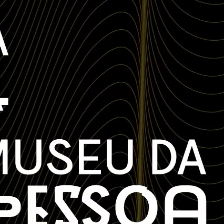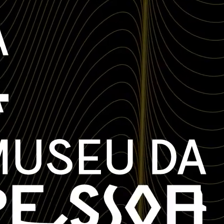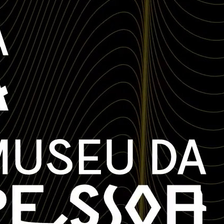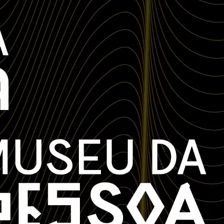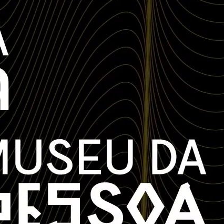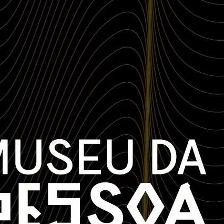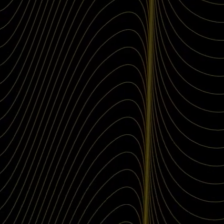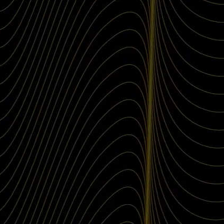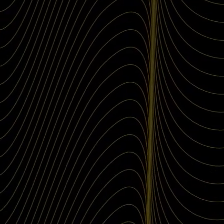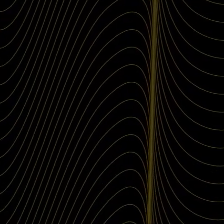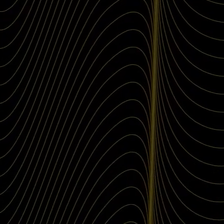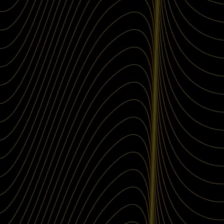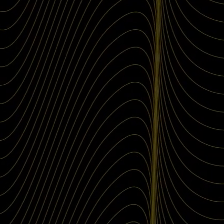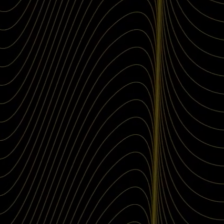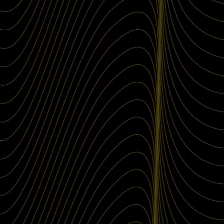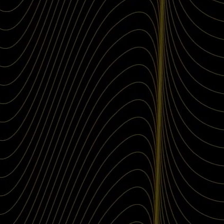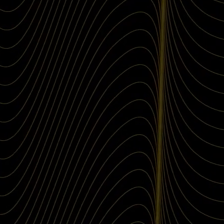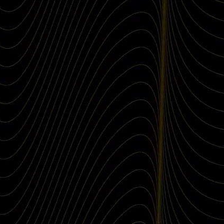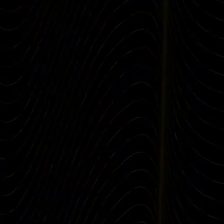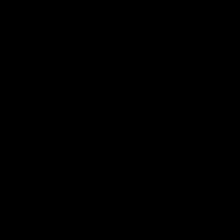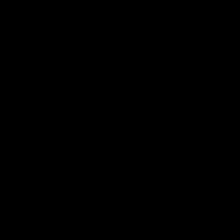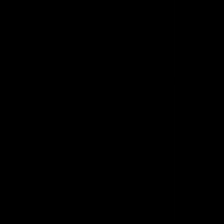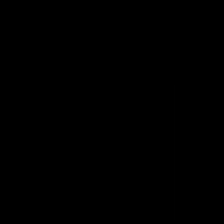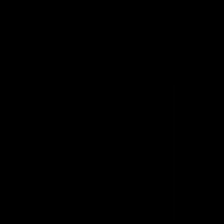Sabe de violência e muita coisa por nós.